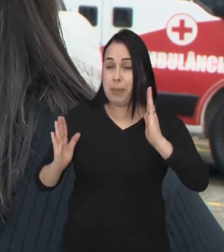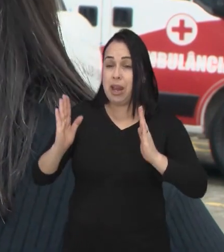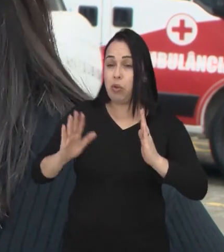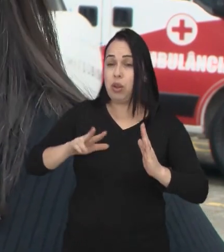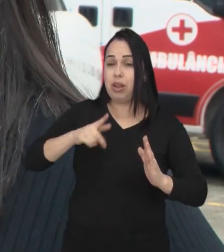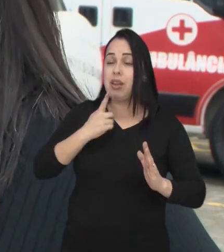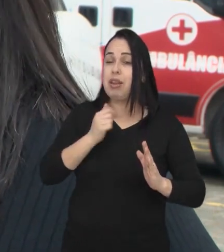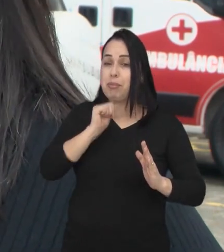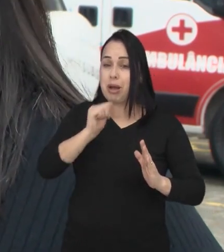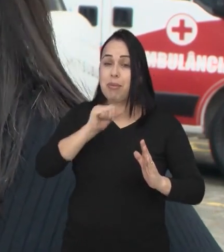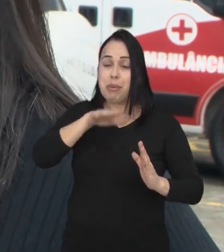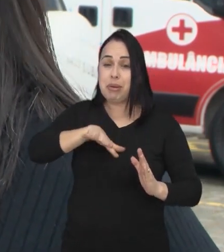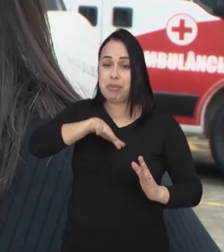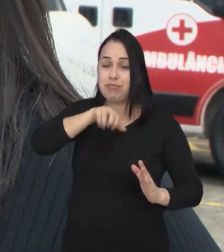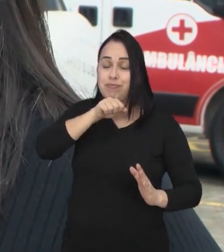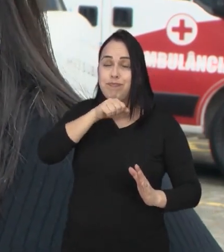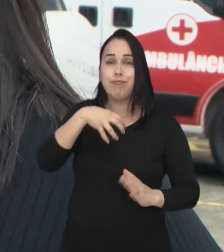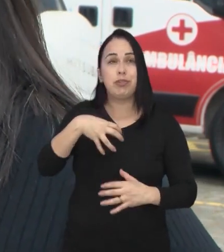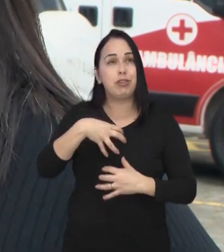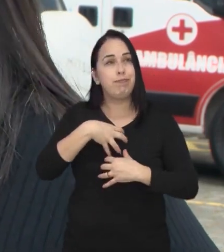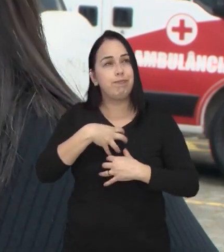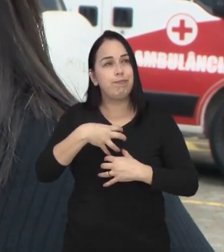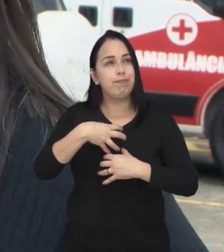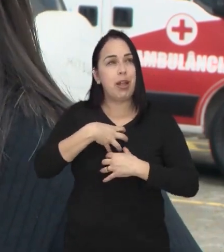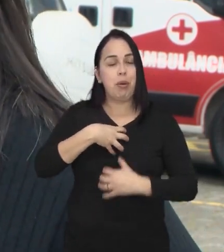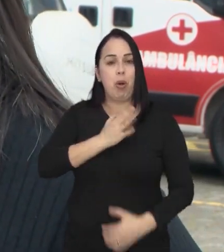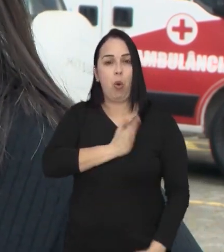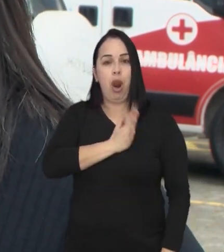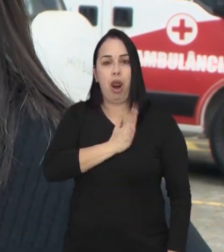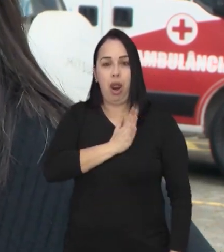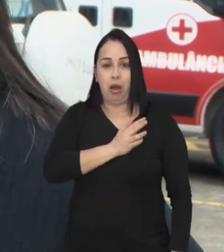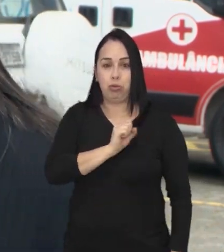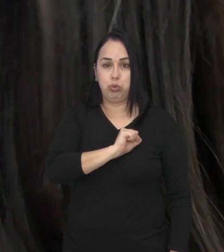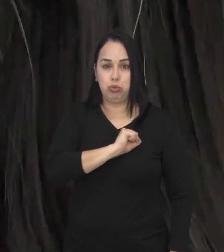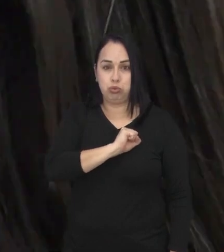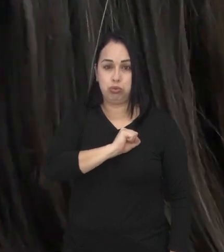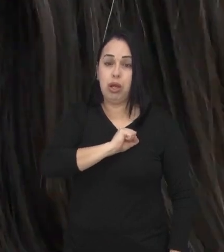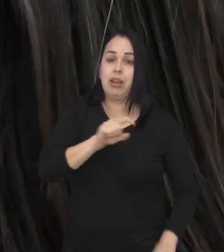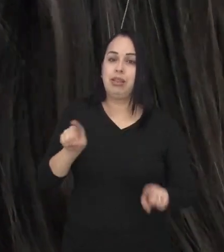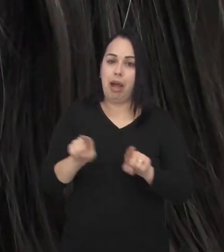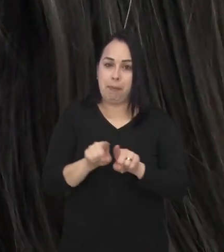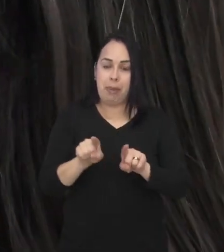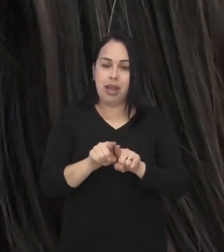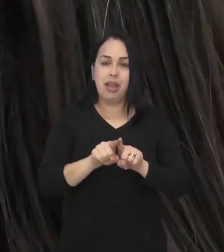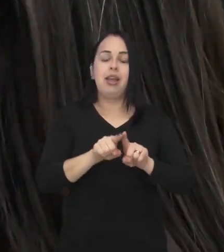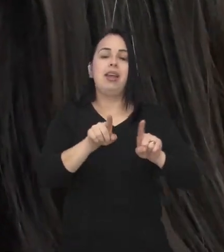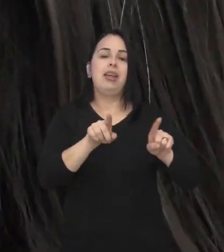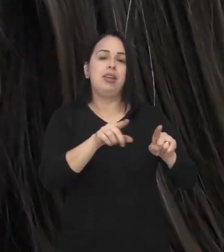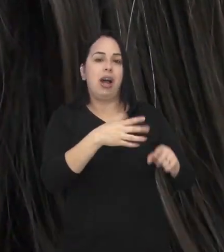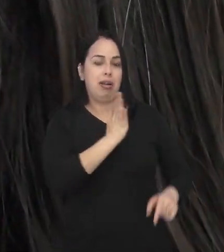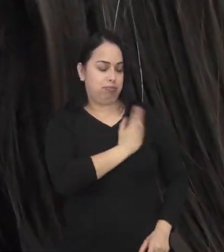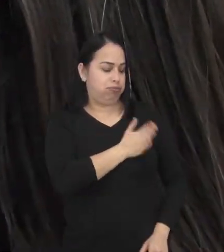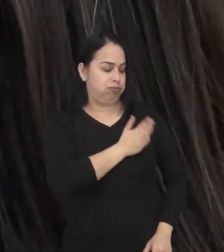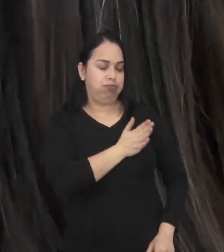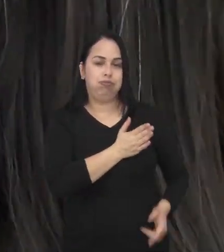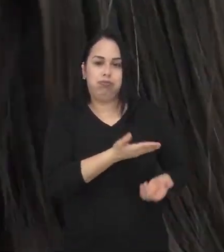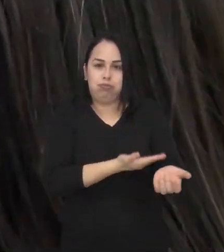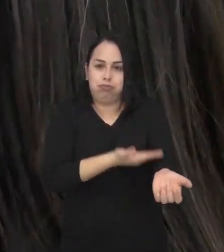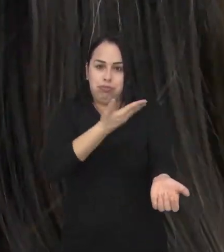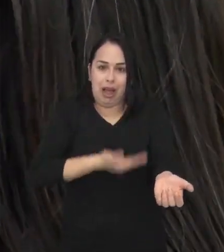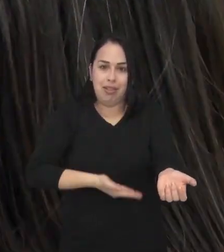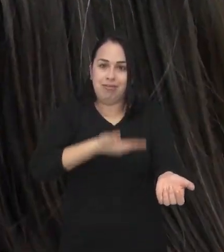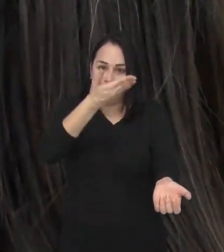entrar na menopausa, começou a apresentar sintomas de arritmia. A hipertensão também deu os primeiros